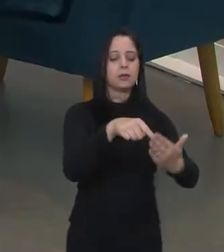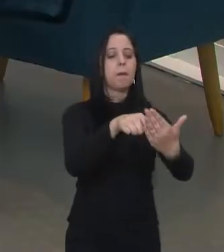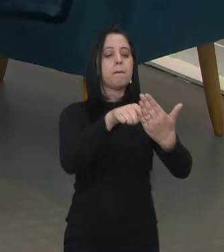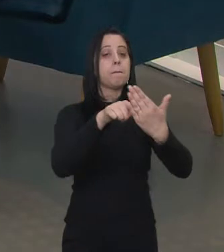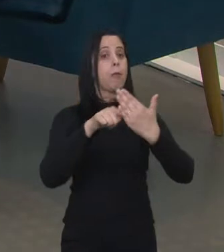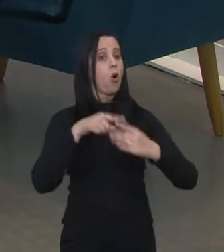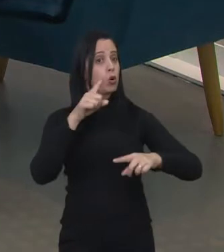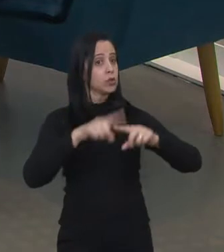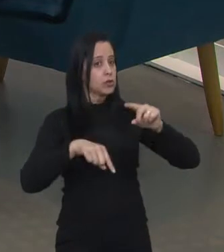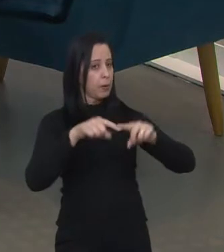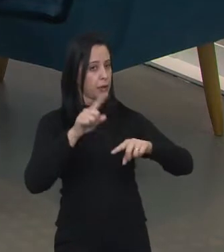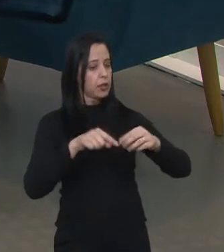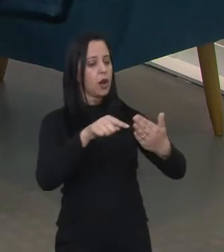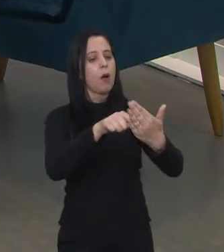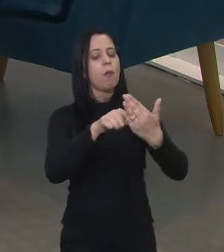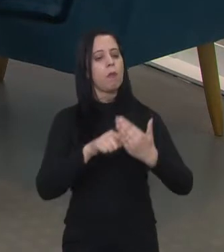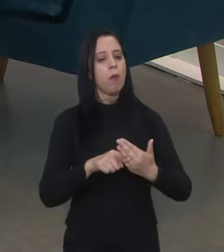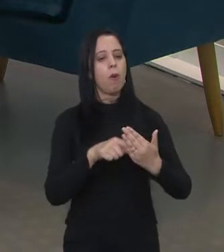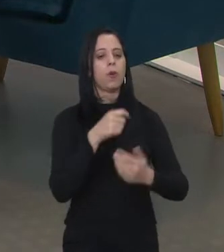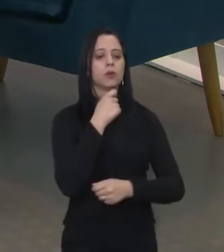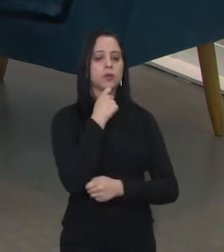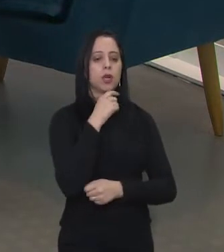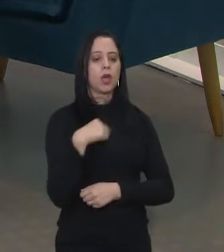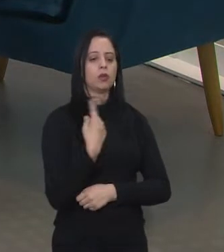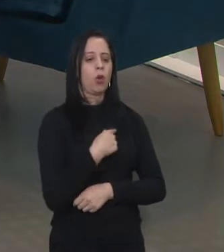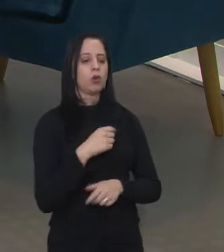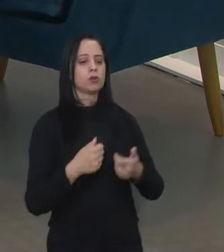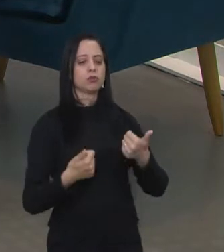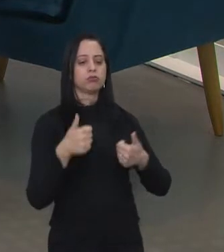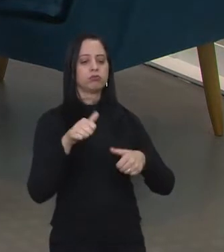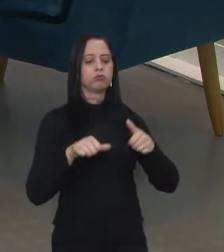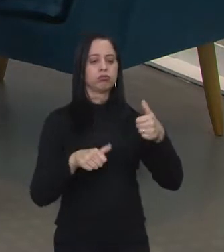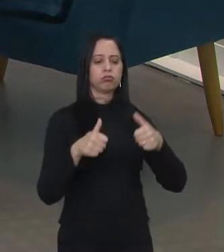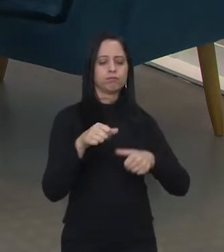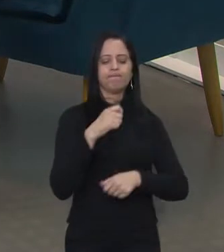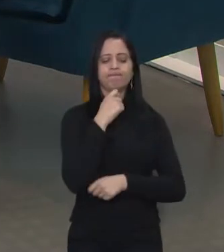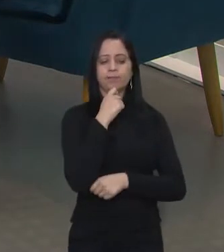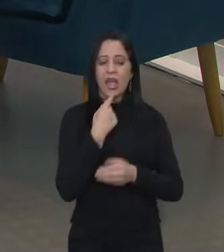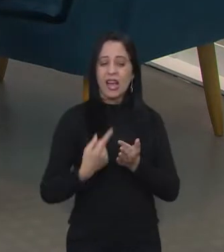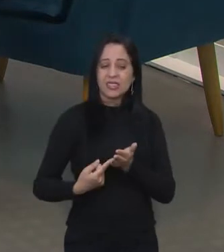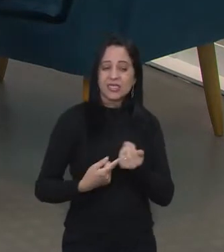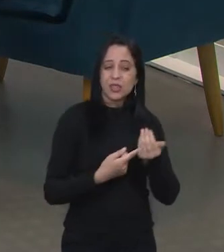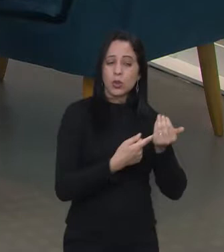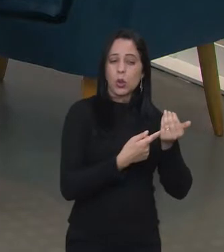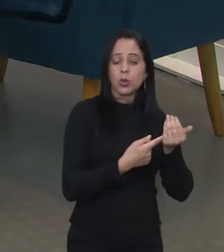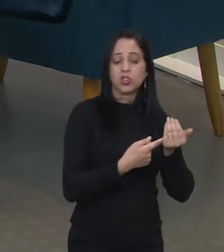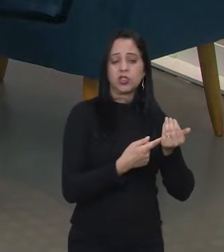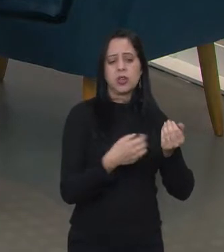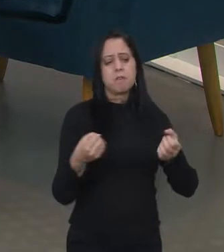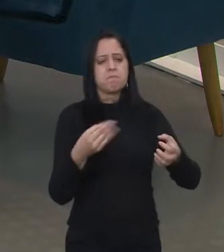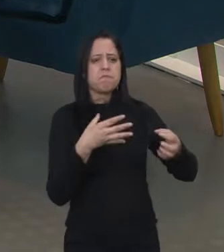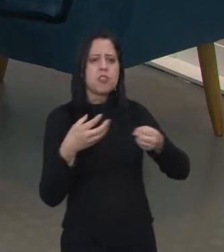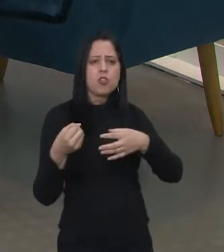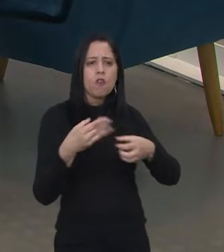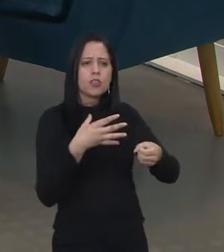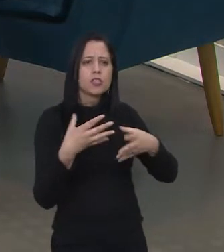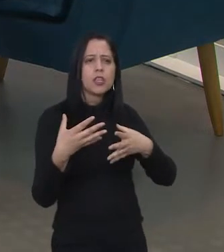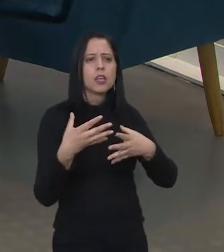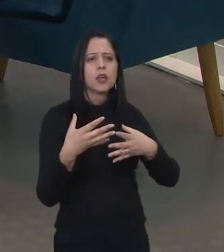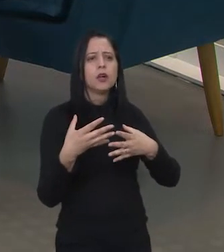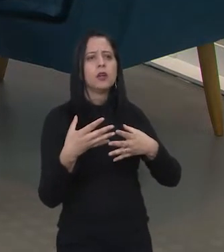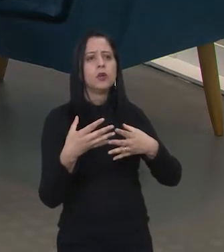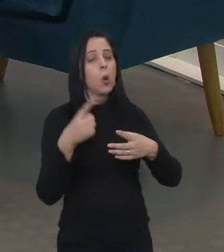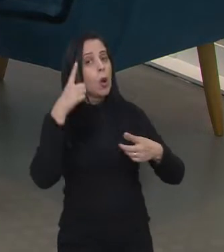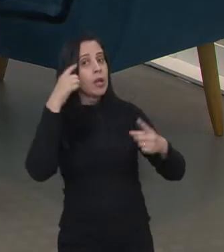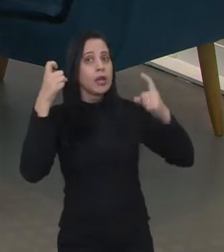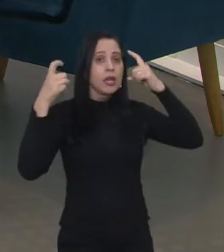olhamos o material, vemos a aderência com os nossos objetivos, se tem base tecnológica, se tem inovação, se tem criatividade.